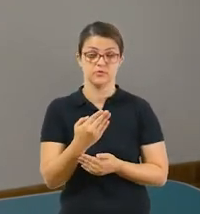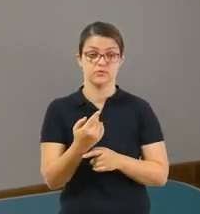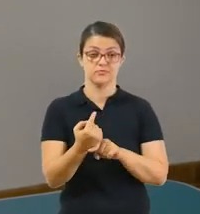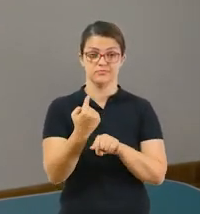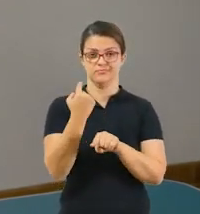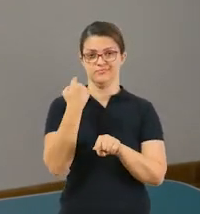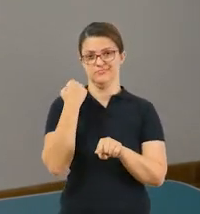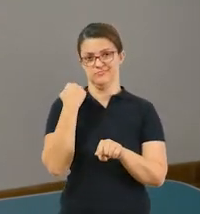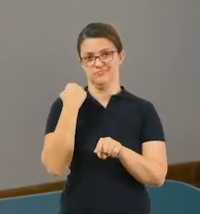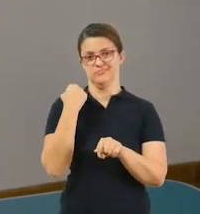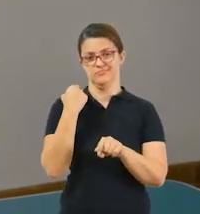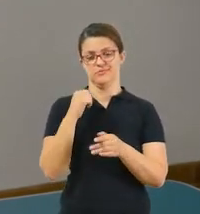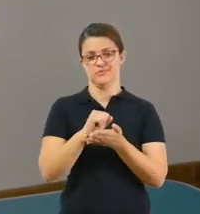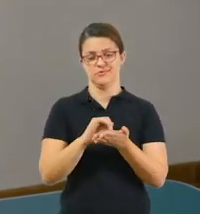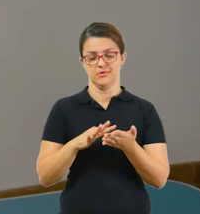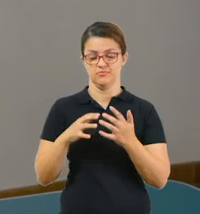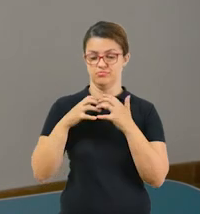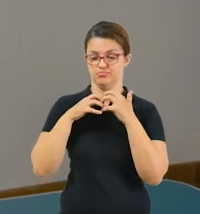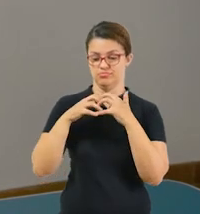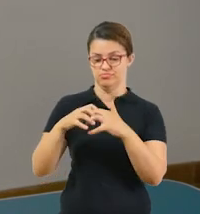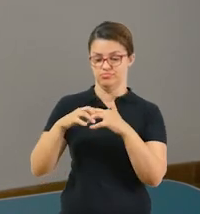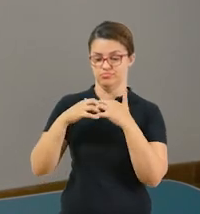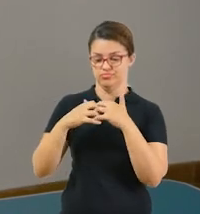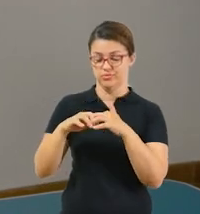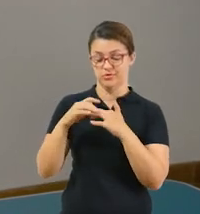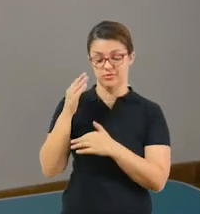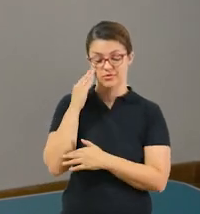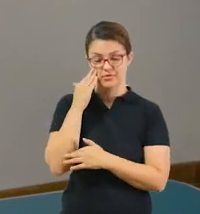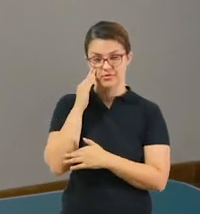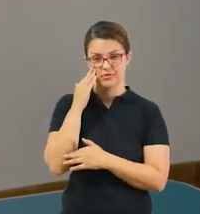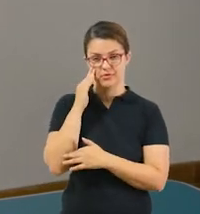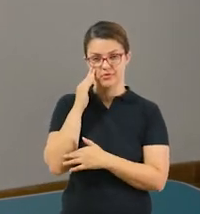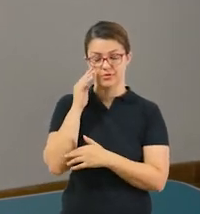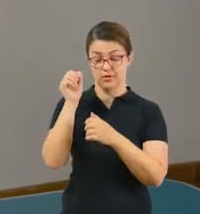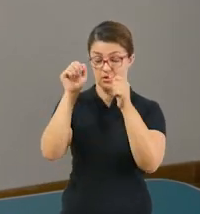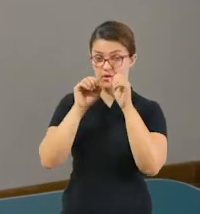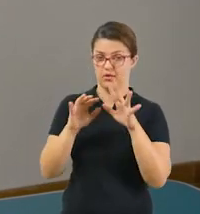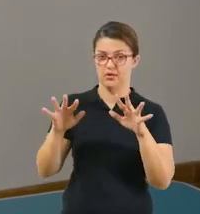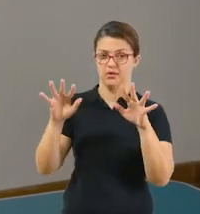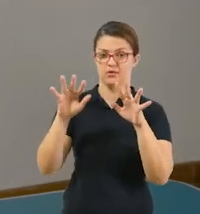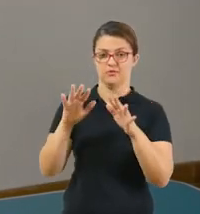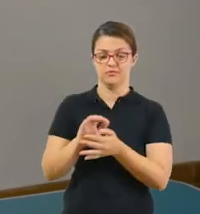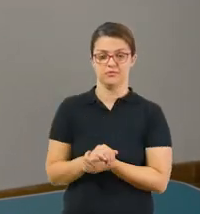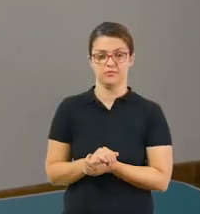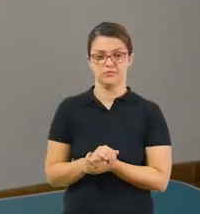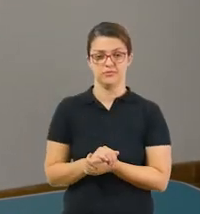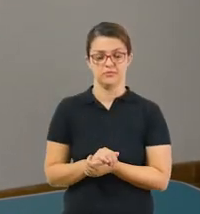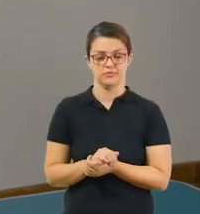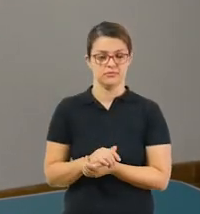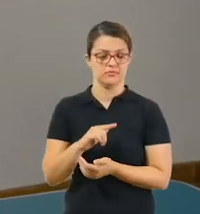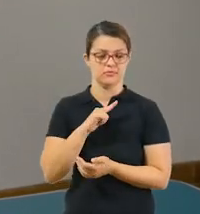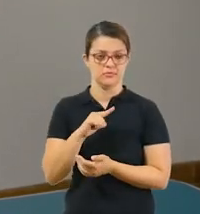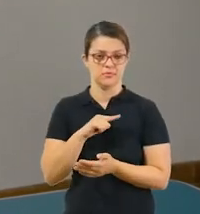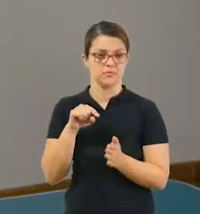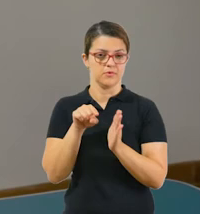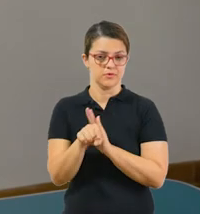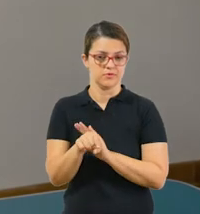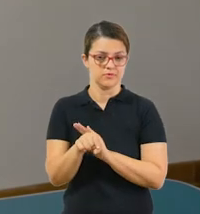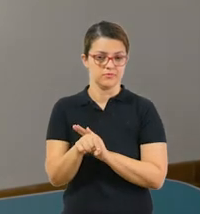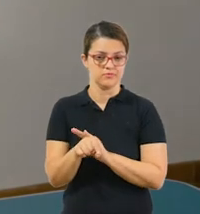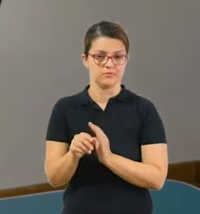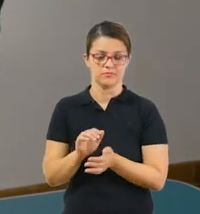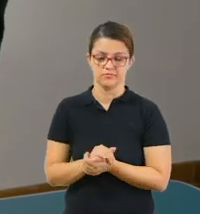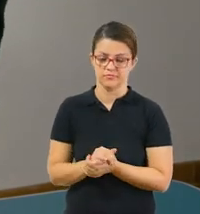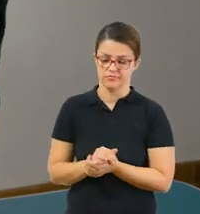criar um raciocínio que vai levar vocês a conseguirem entender plenamente essa matéria, tudo bem? E aí nós temos algumas perguntinhas como